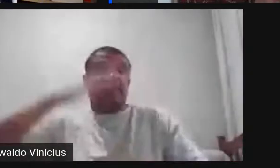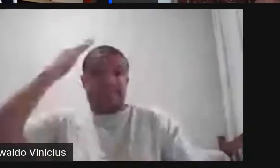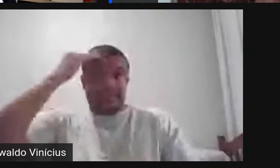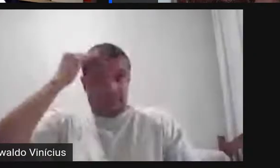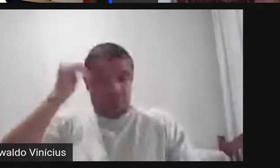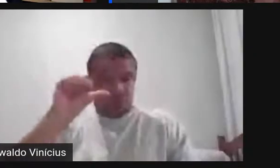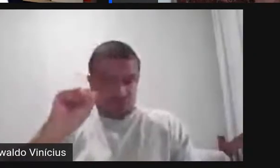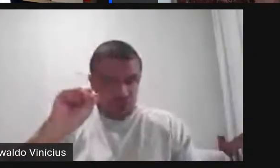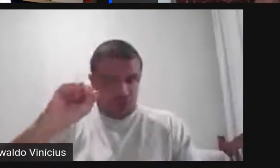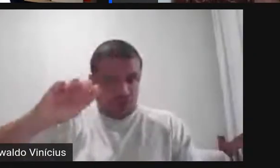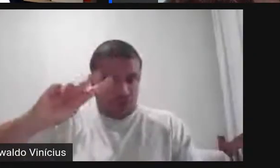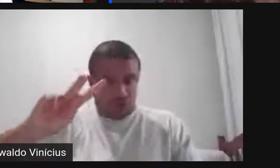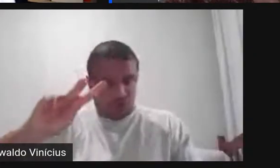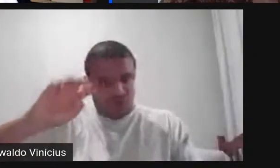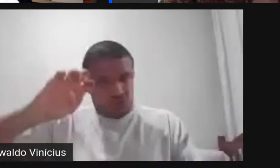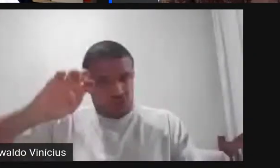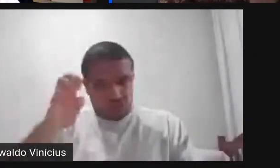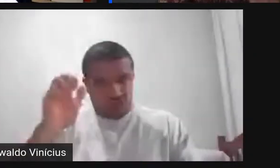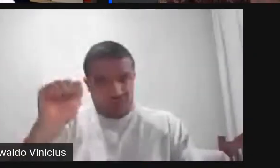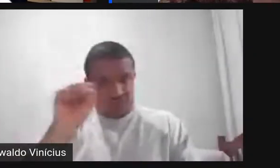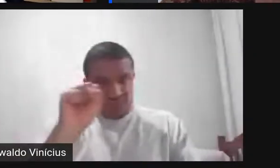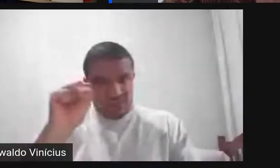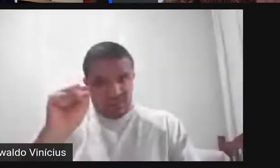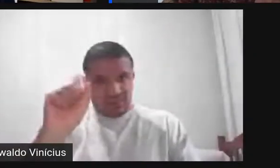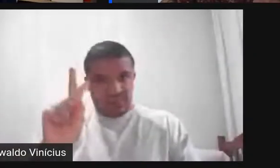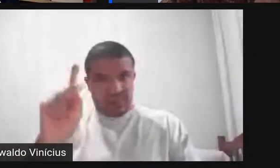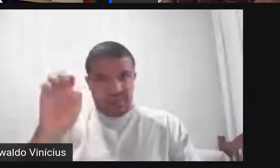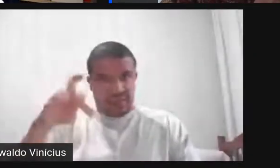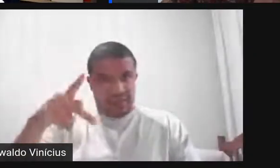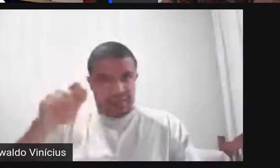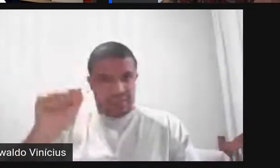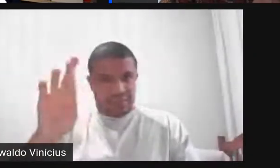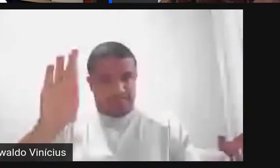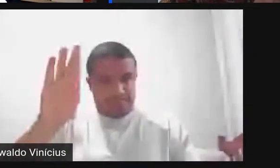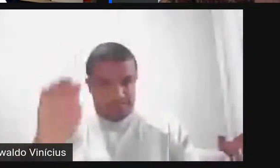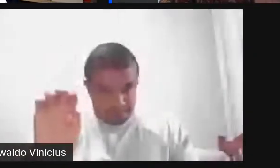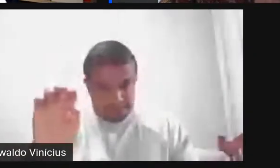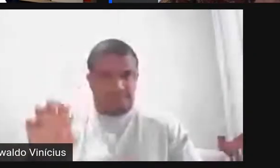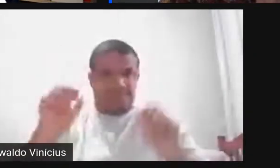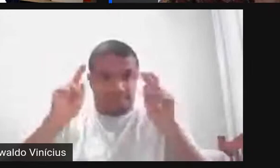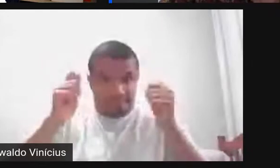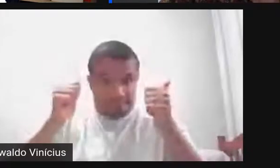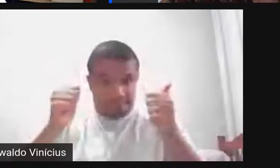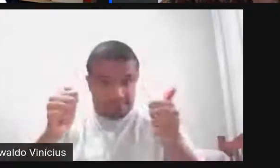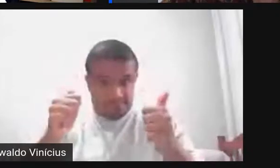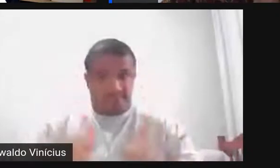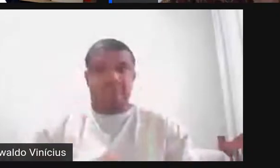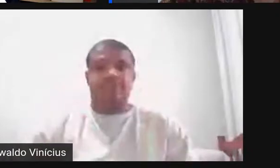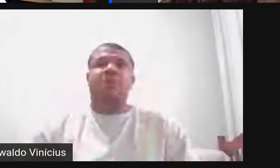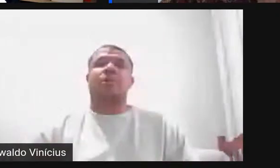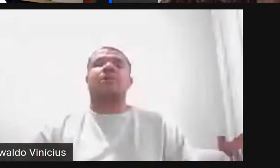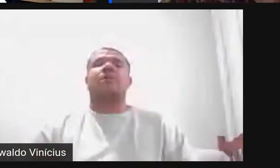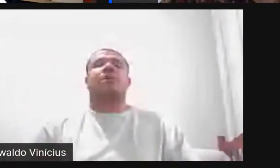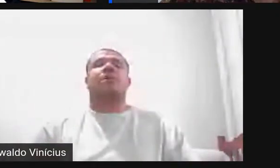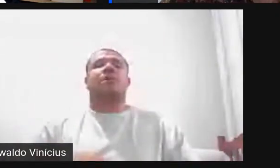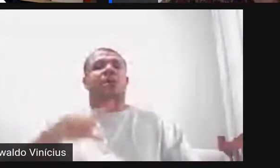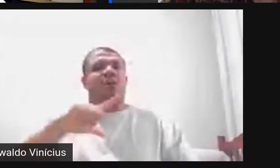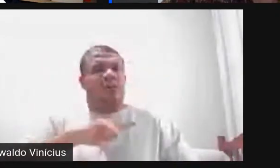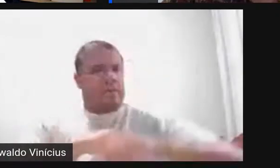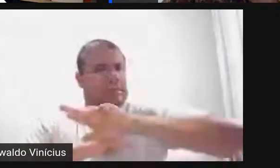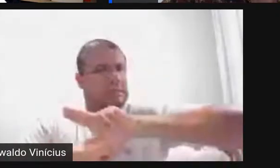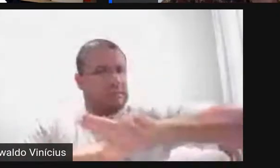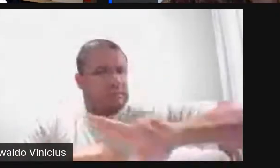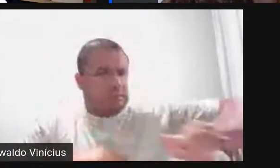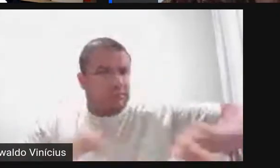né Eva verdade verdade eu não sei acho espero que tenha respondido a Ana Maiara